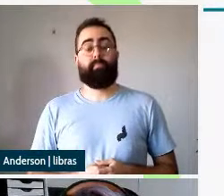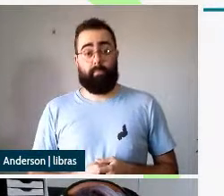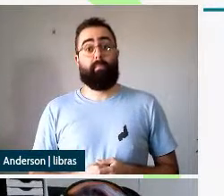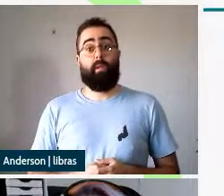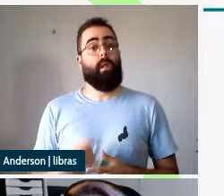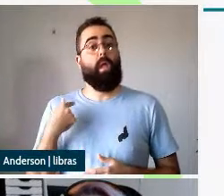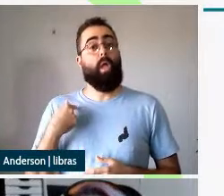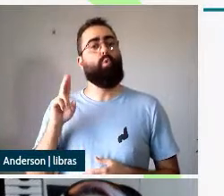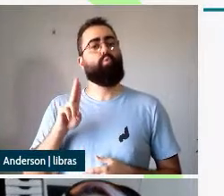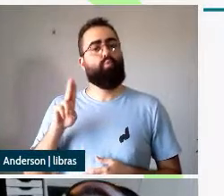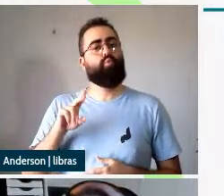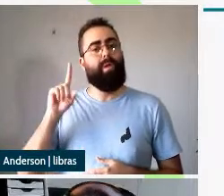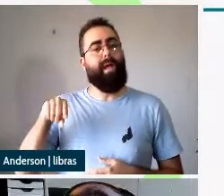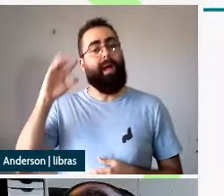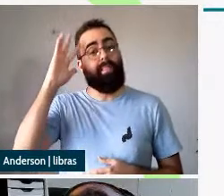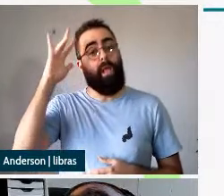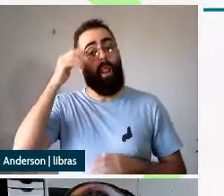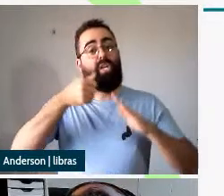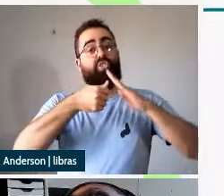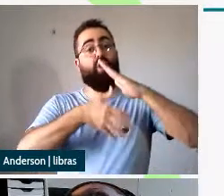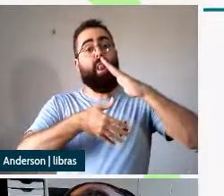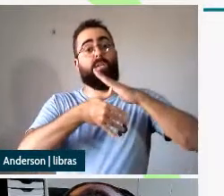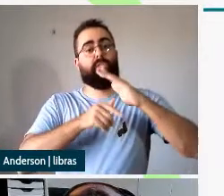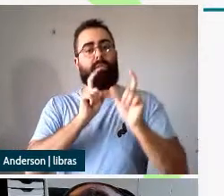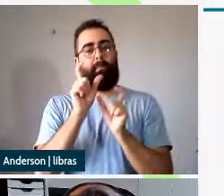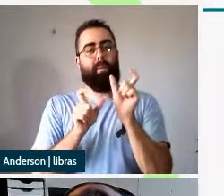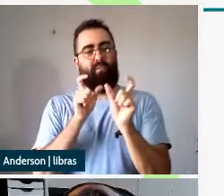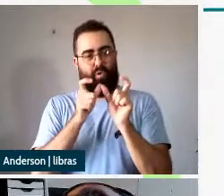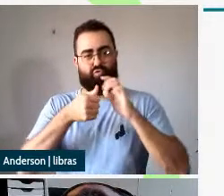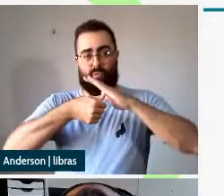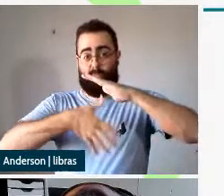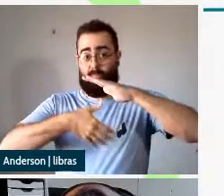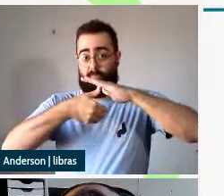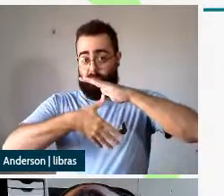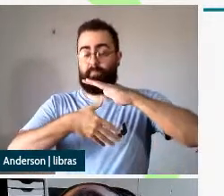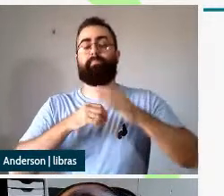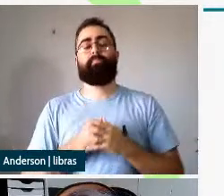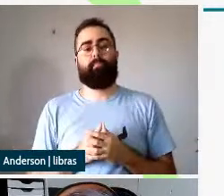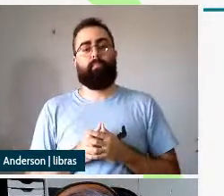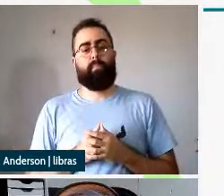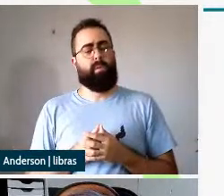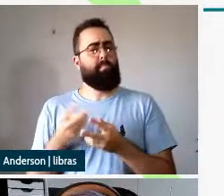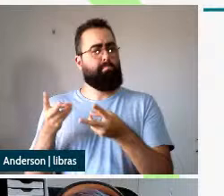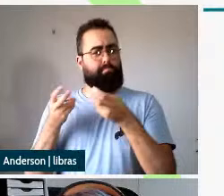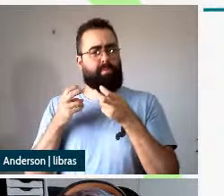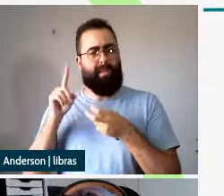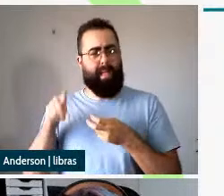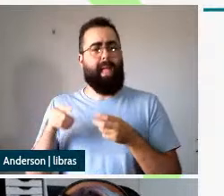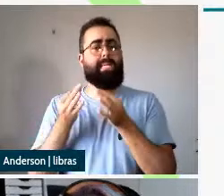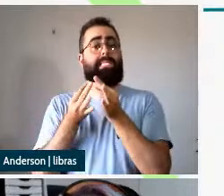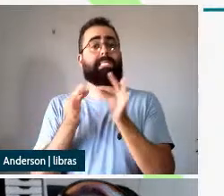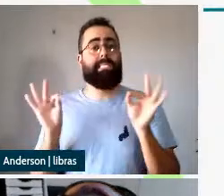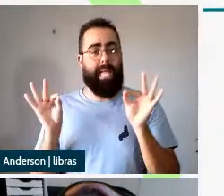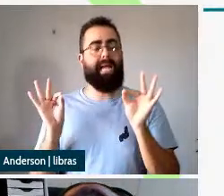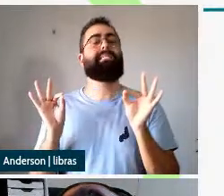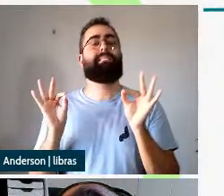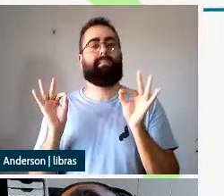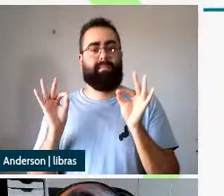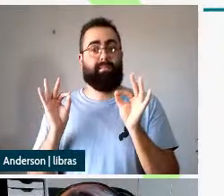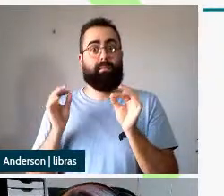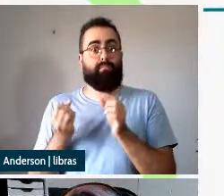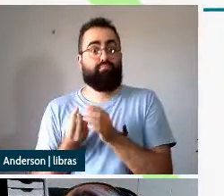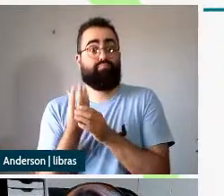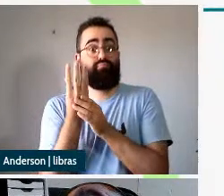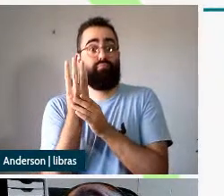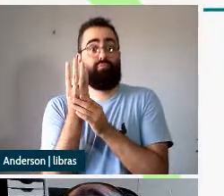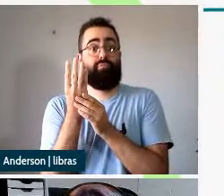distribuída então essa pesquisa vai se desenvolver a partir de um viés sintático de formação de palavras que licencia